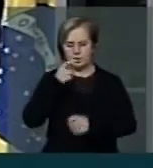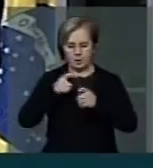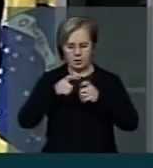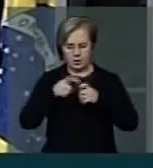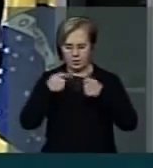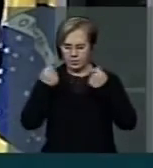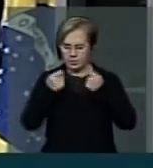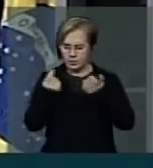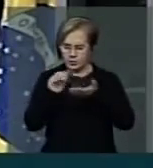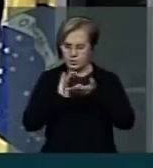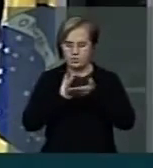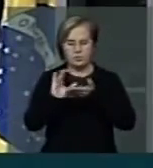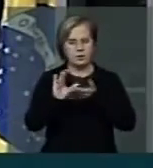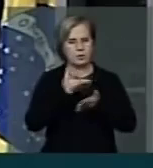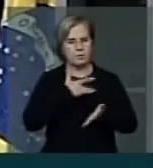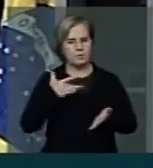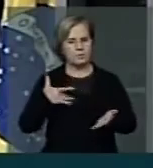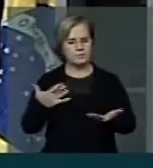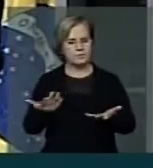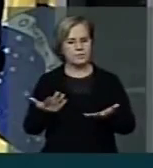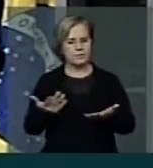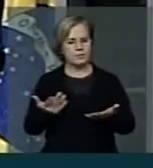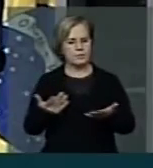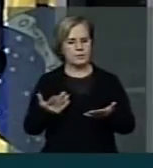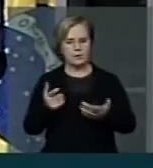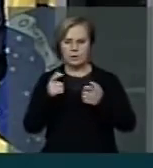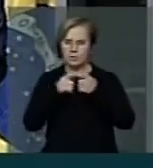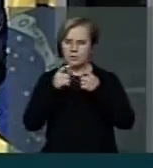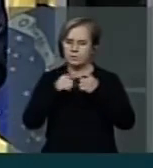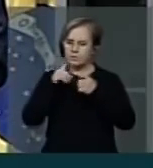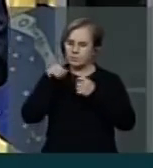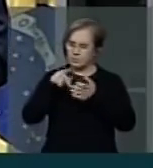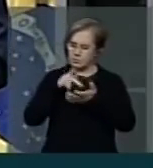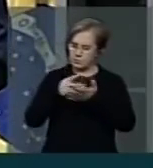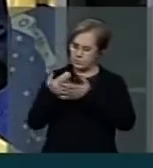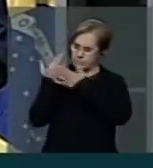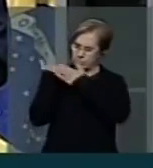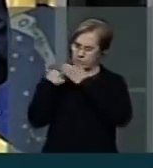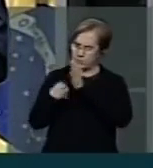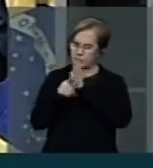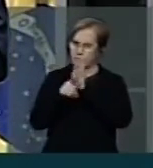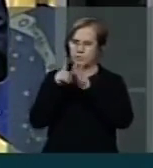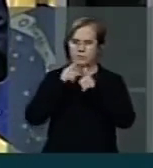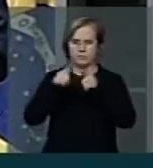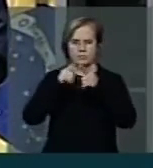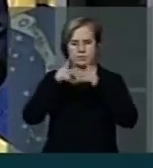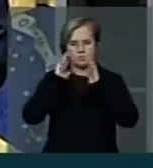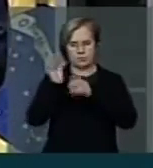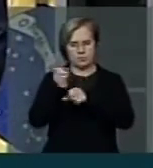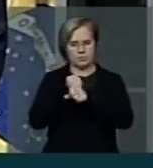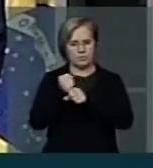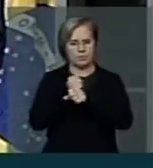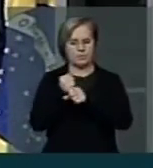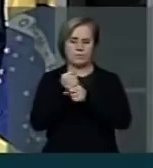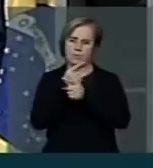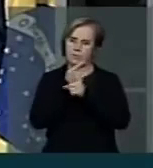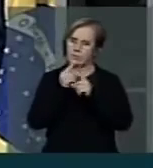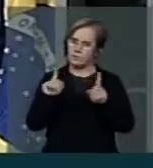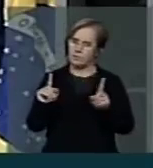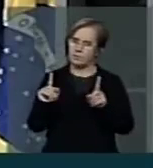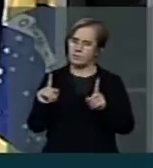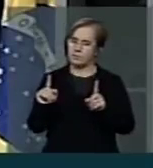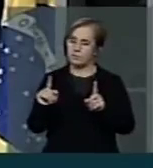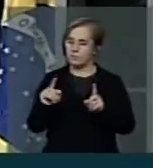de recursos? Os médicos não são os responsáveis pela crise vivenciada há anos. A vinda de estrangeiros